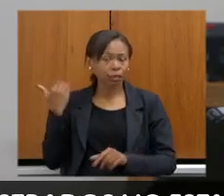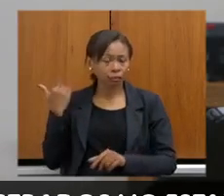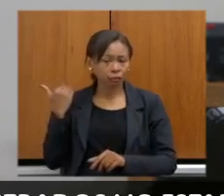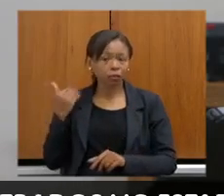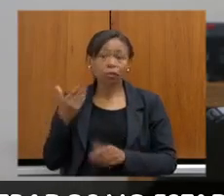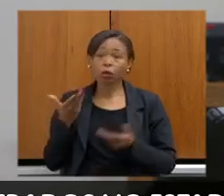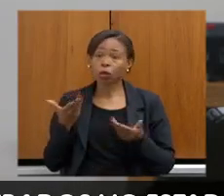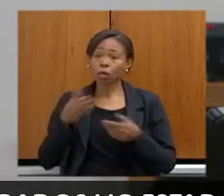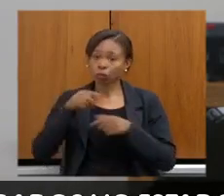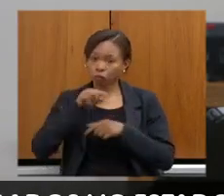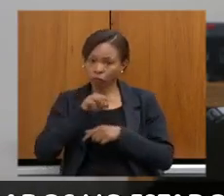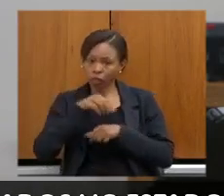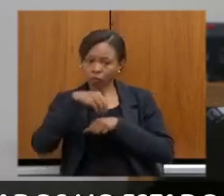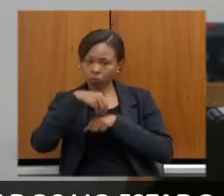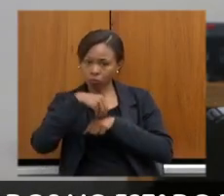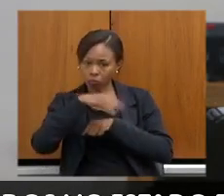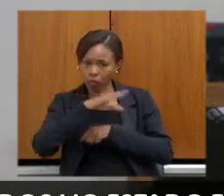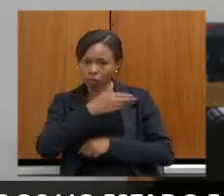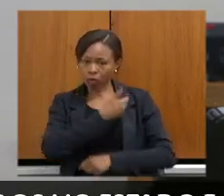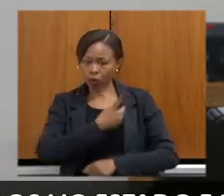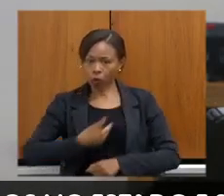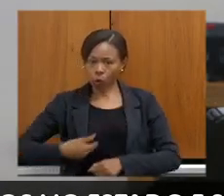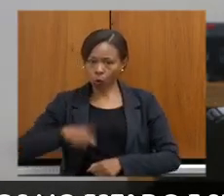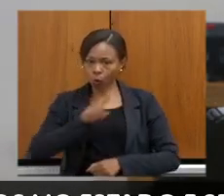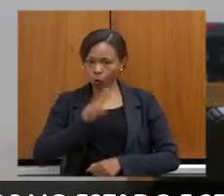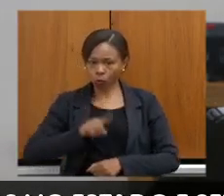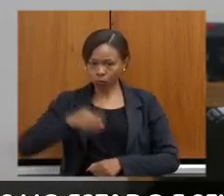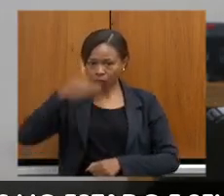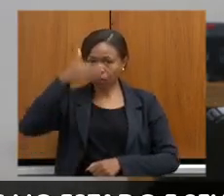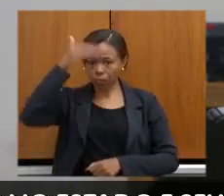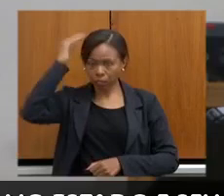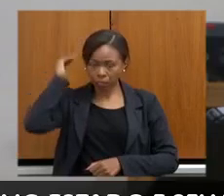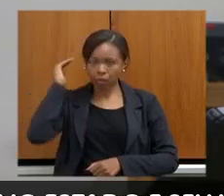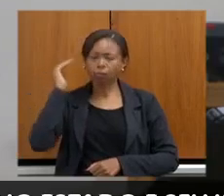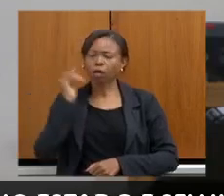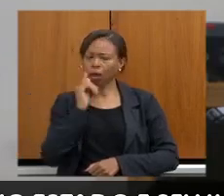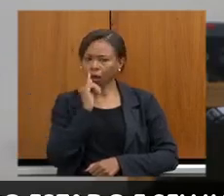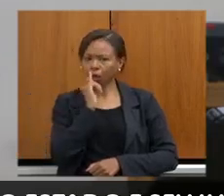essa mensagem ao governador Romeu Zema pela sua